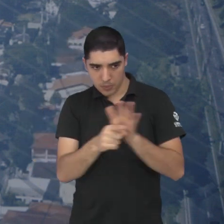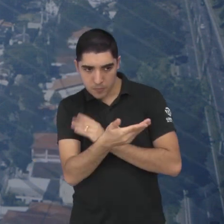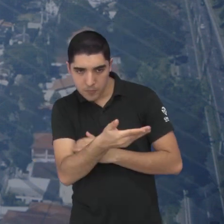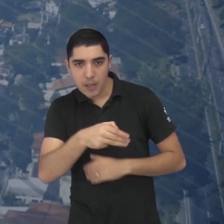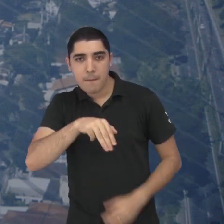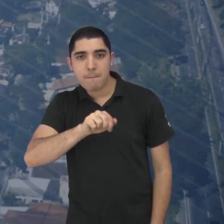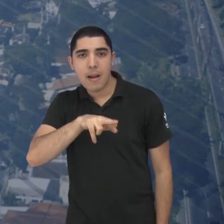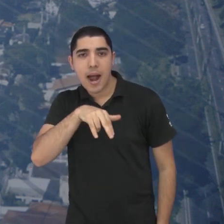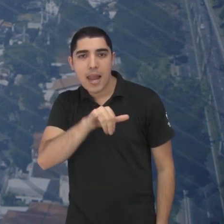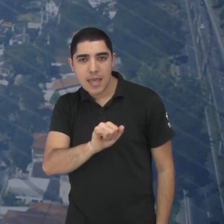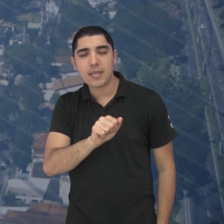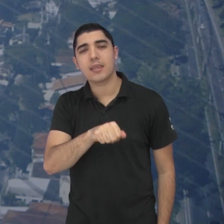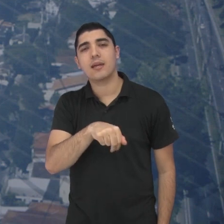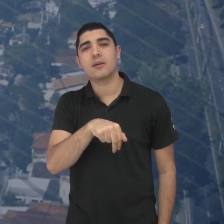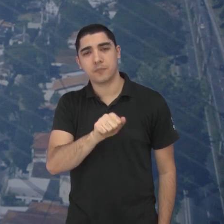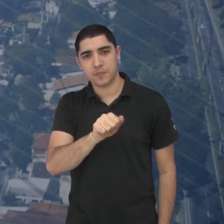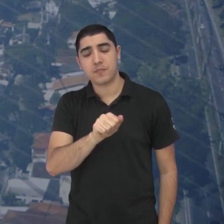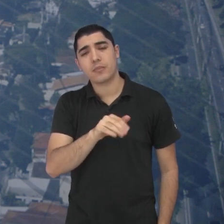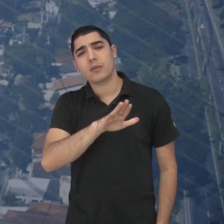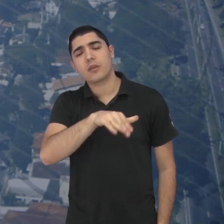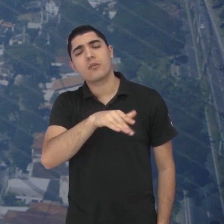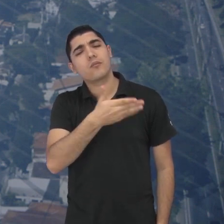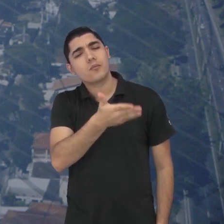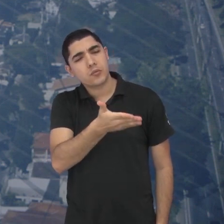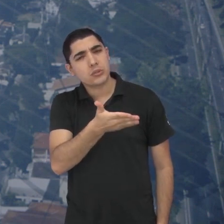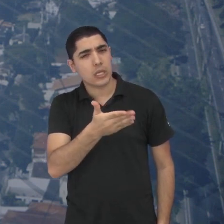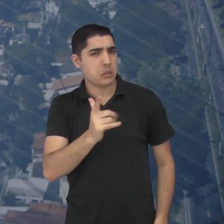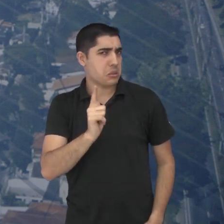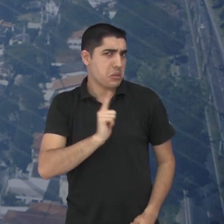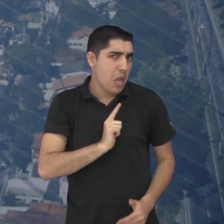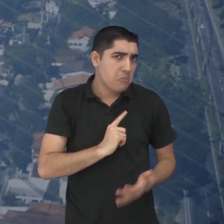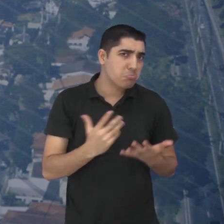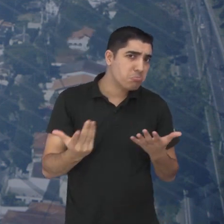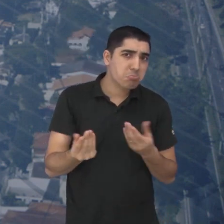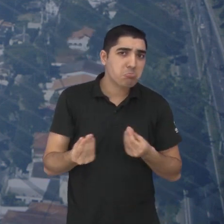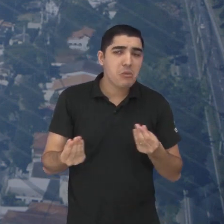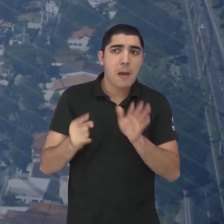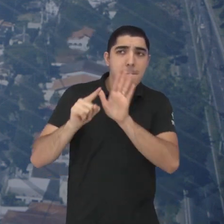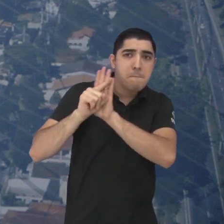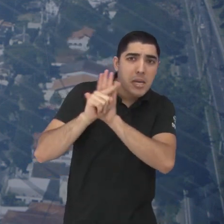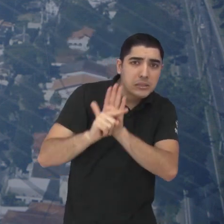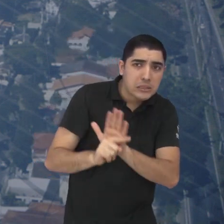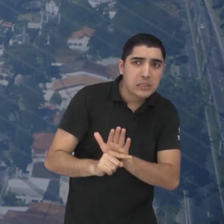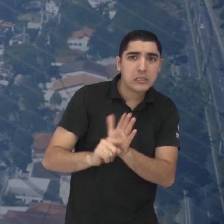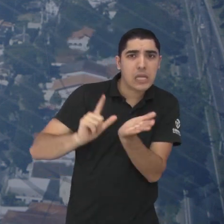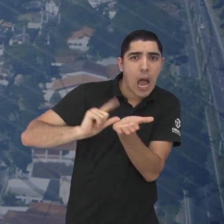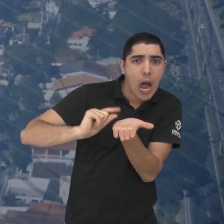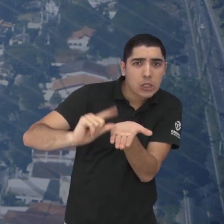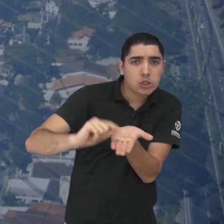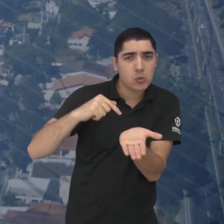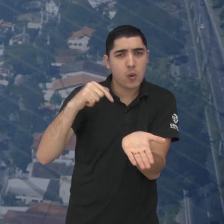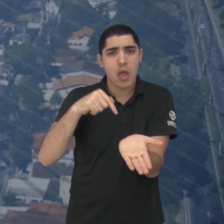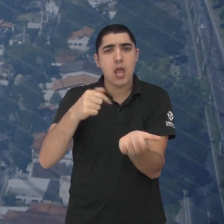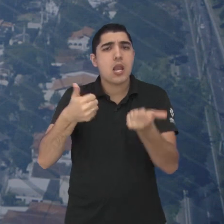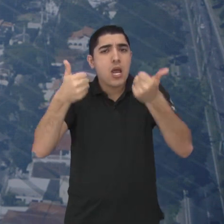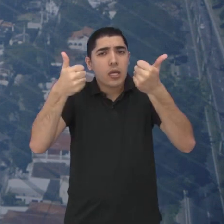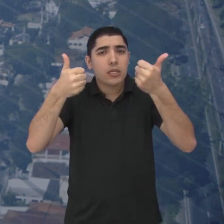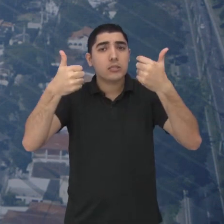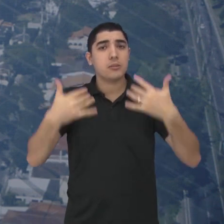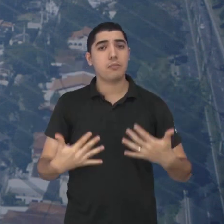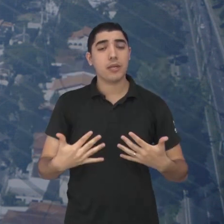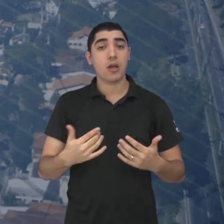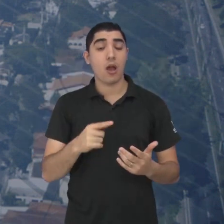Marina, você, há algum estudo que mostre que a mulher ou o homem, assim,